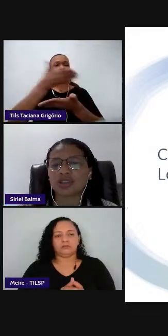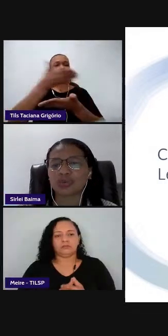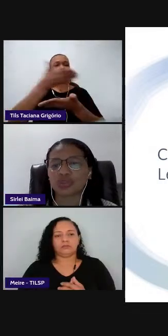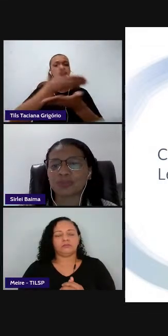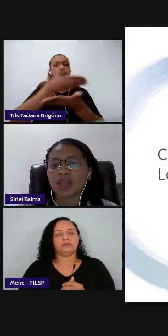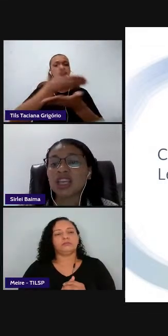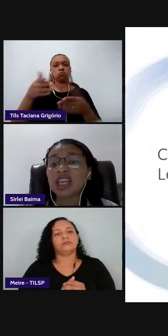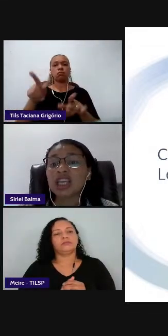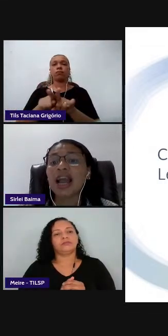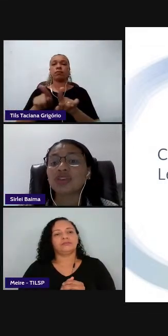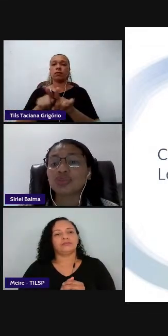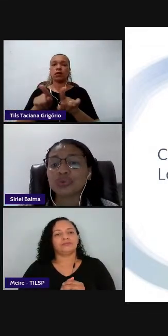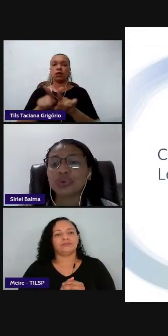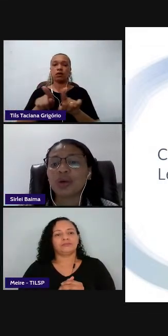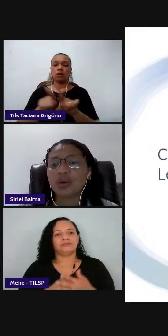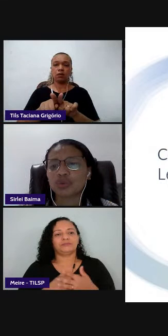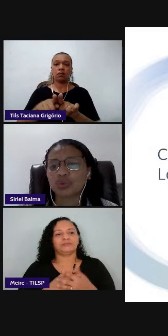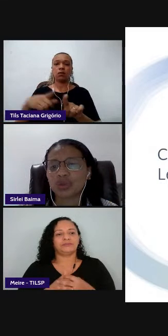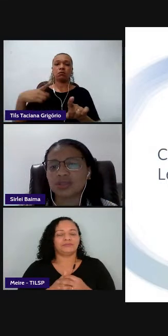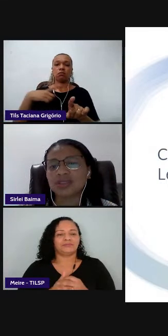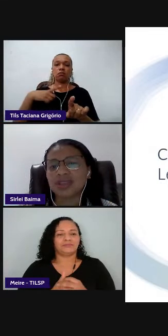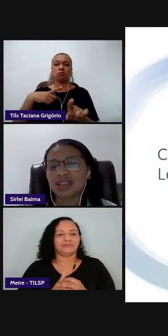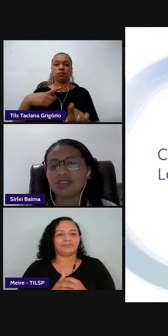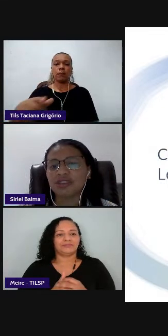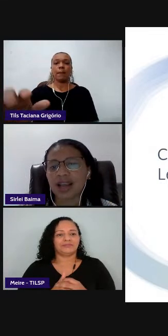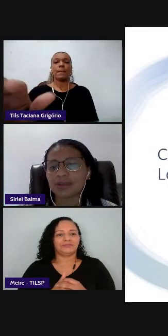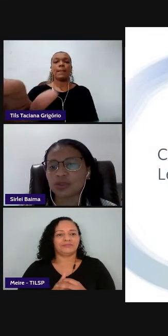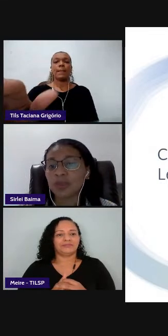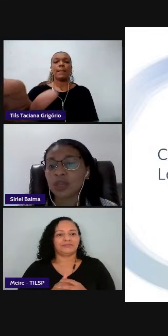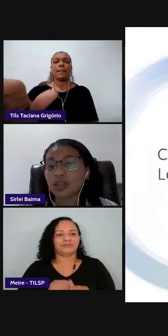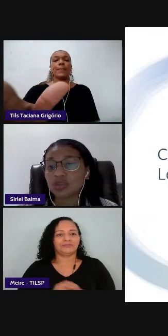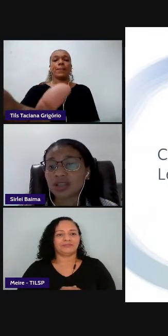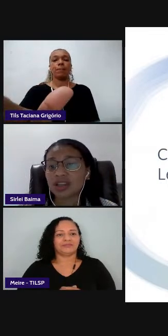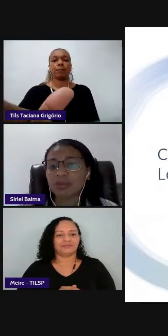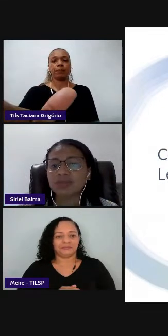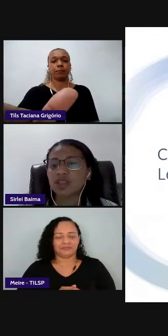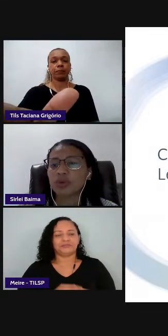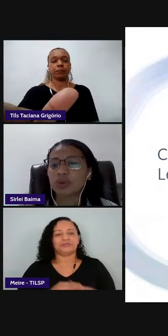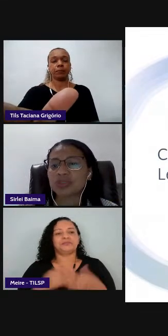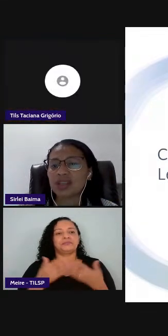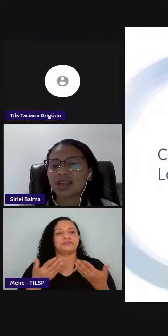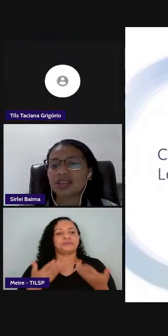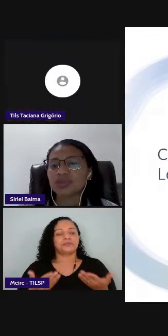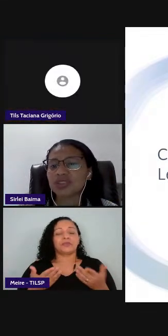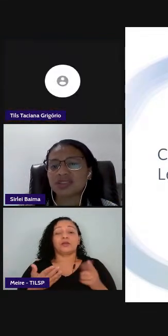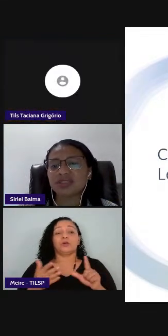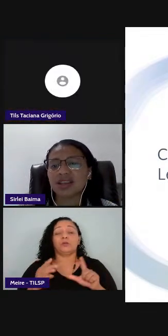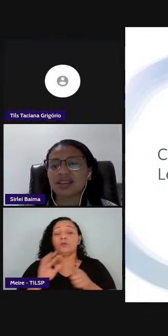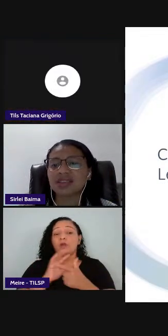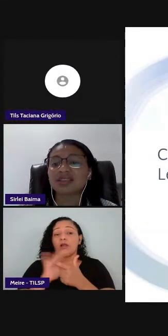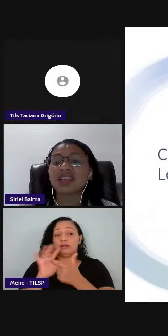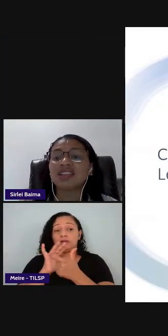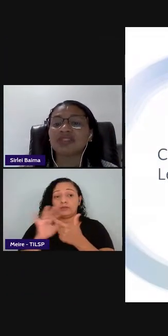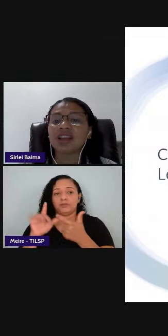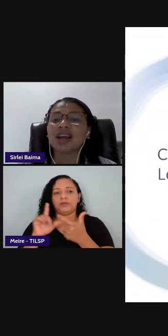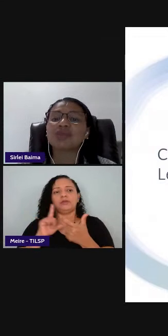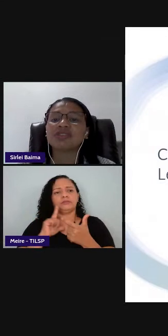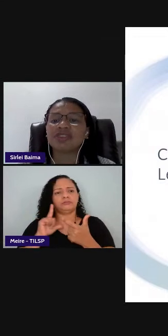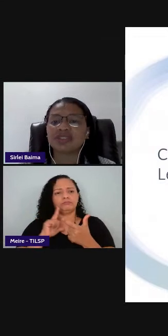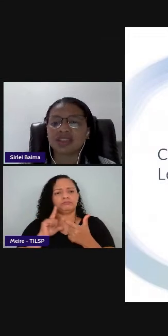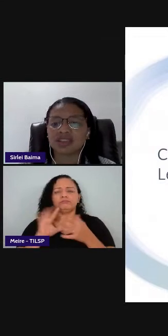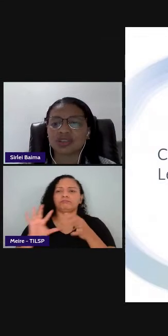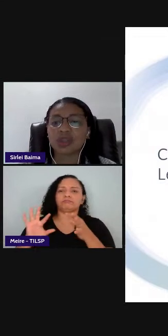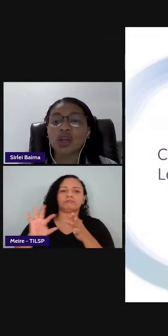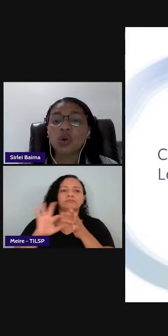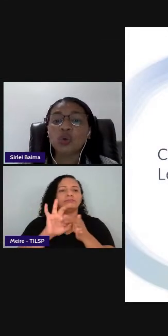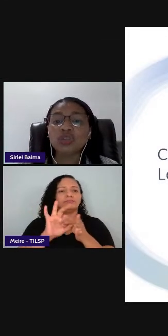midiáticos que ajudam a construir significados. Então os letramentos eles produzem ligações essenciais entre significados